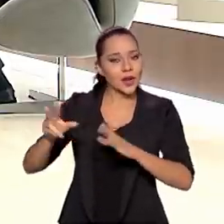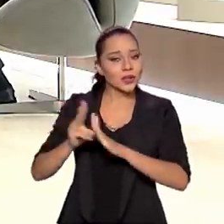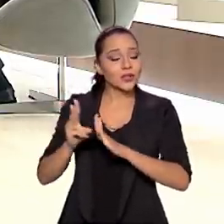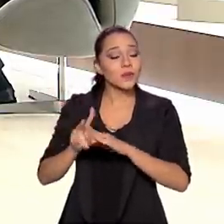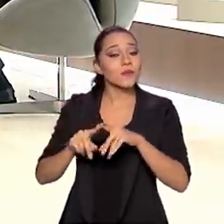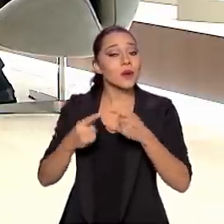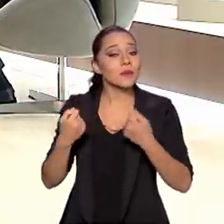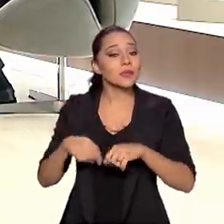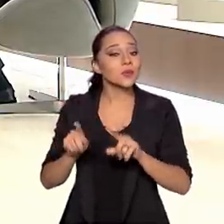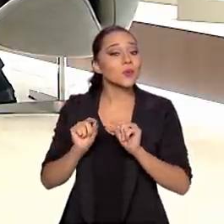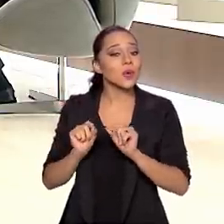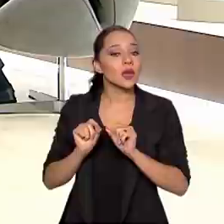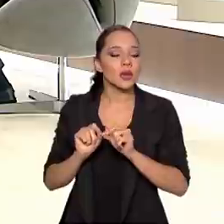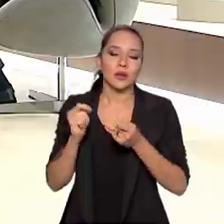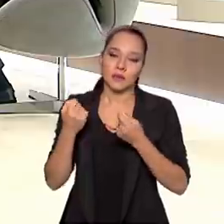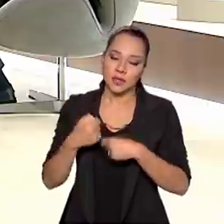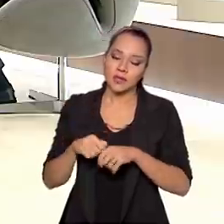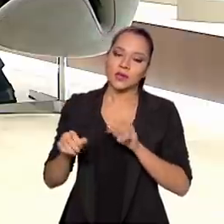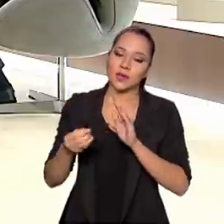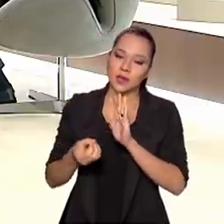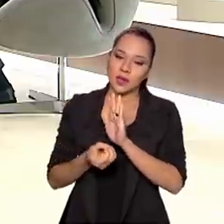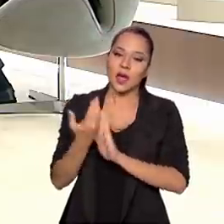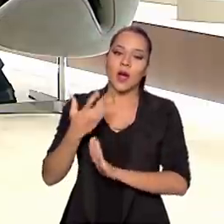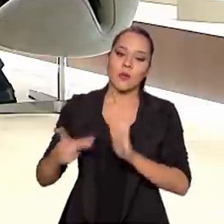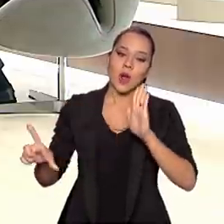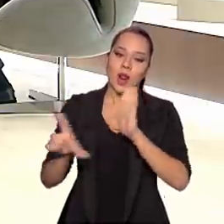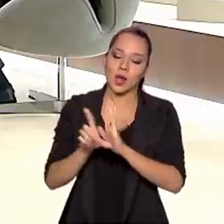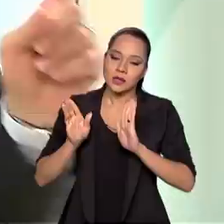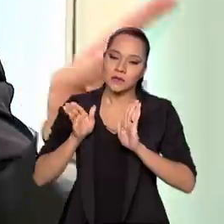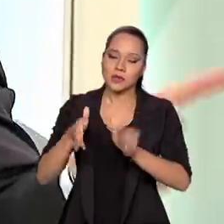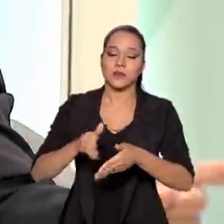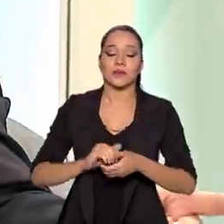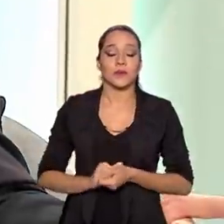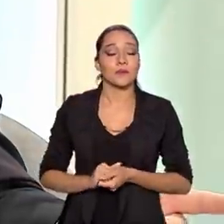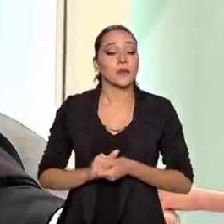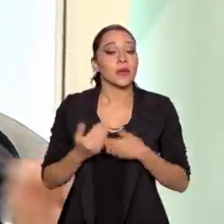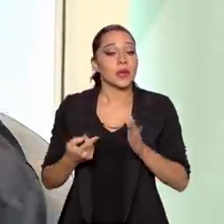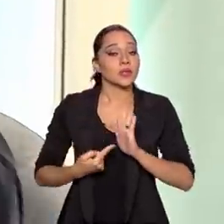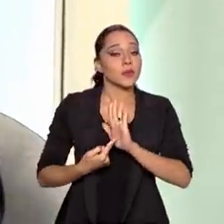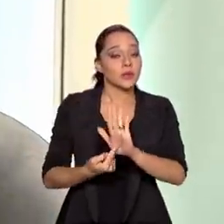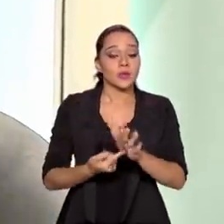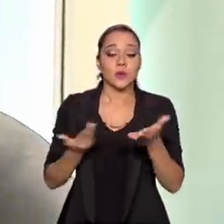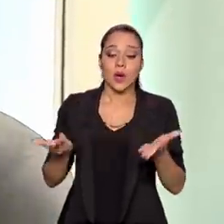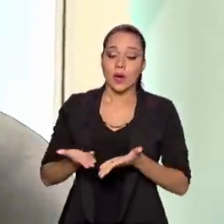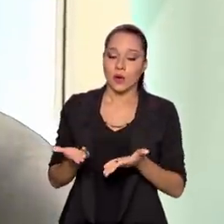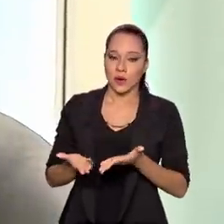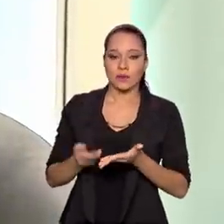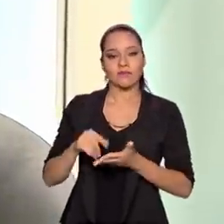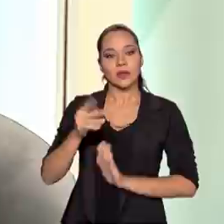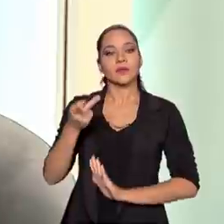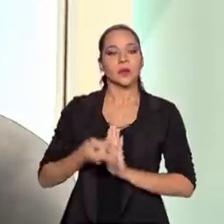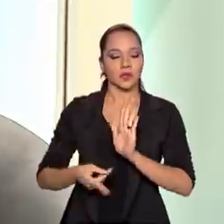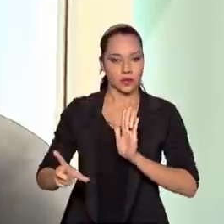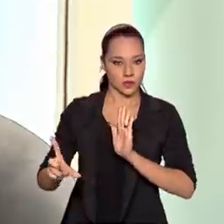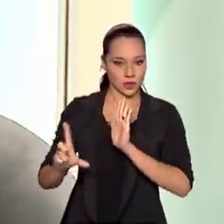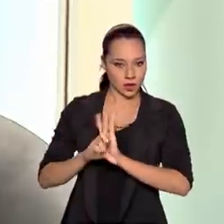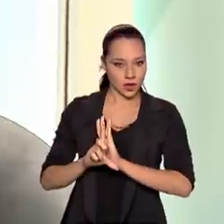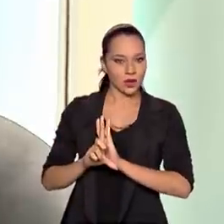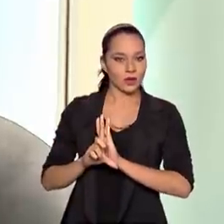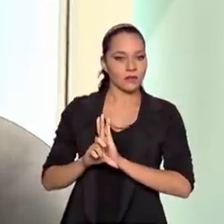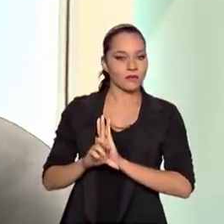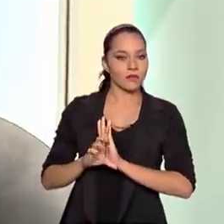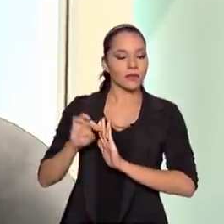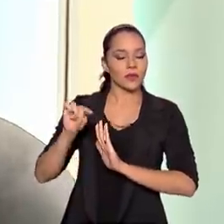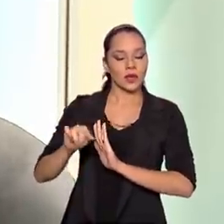precisa? Precisa de uma lei específica. Então, o que é que nós apresentamos agora? Exatamente esse projeto de lei, né?